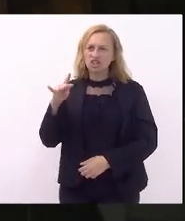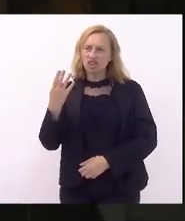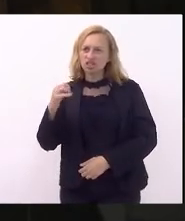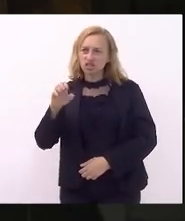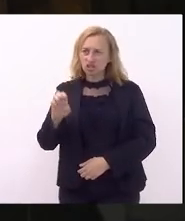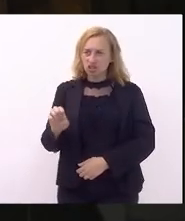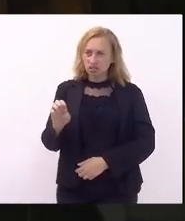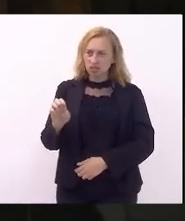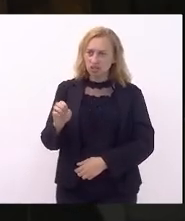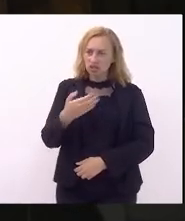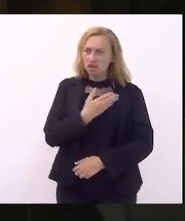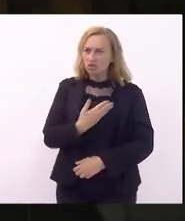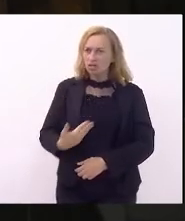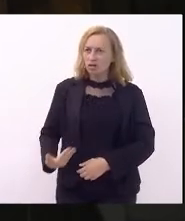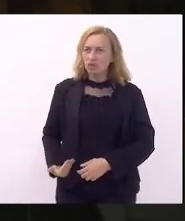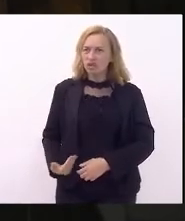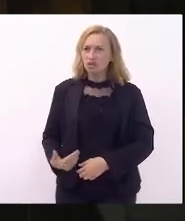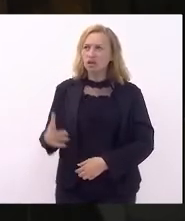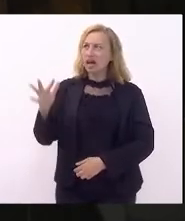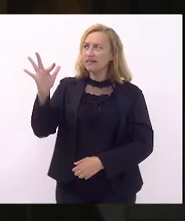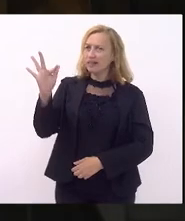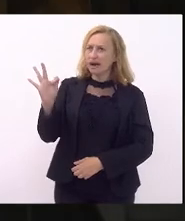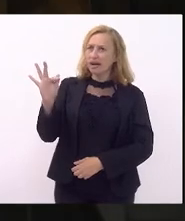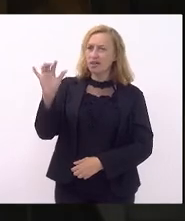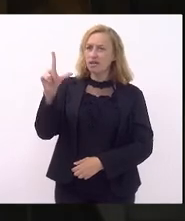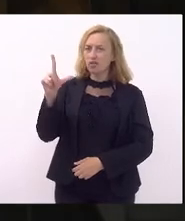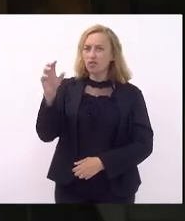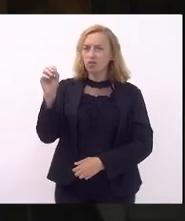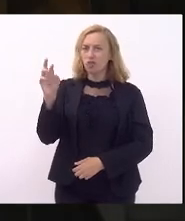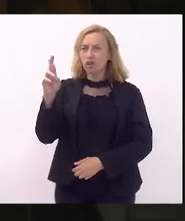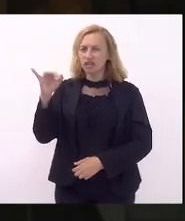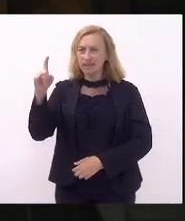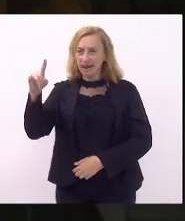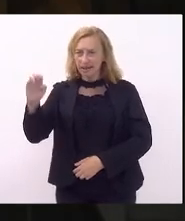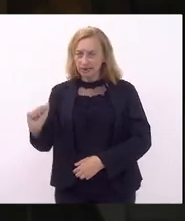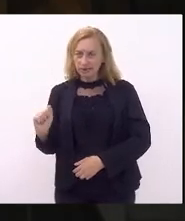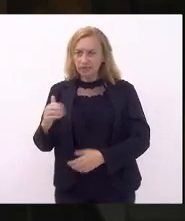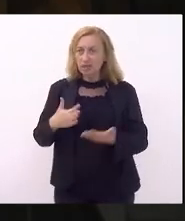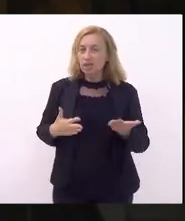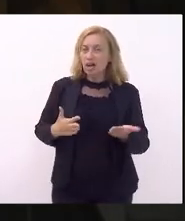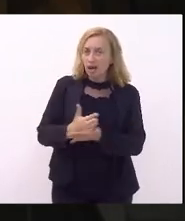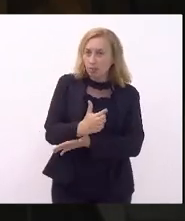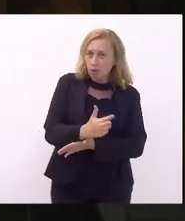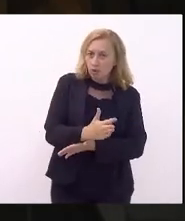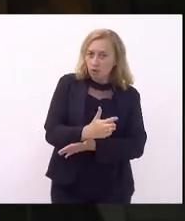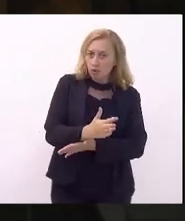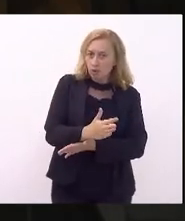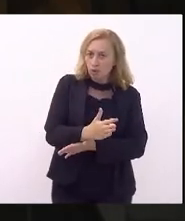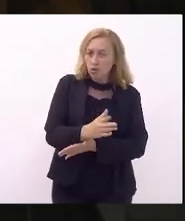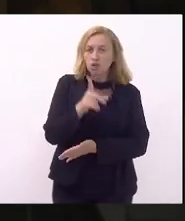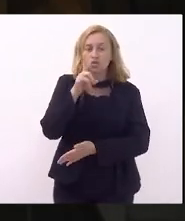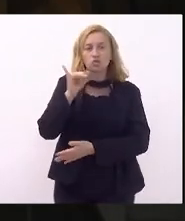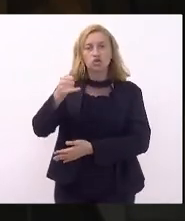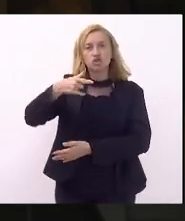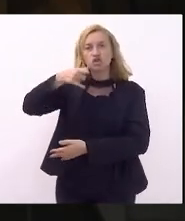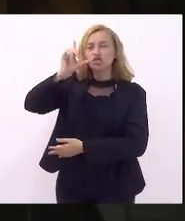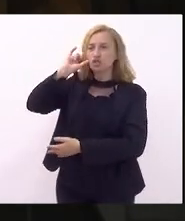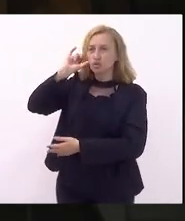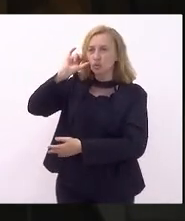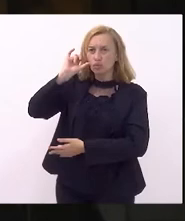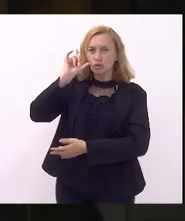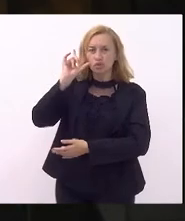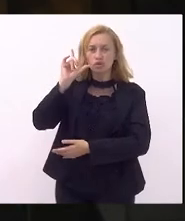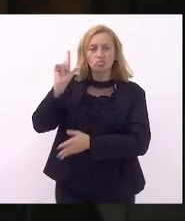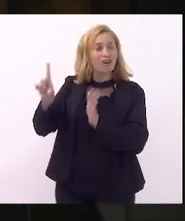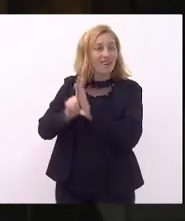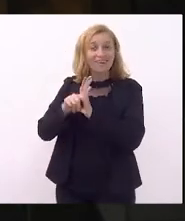é o governador da Flórida, que aprovou no dia de ontem uma lei muito